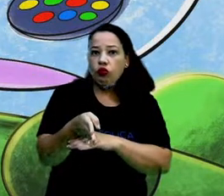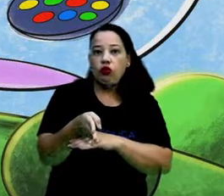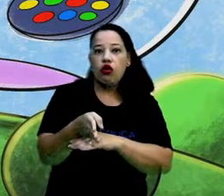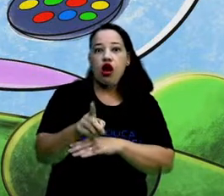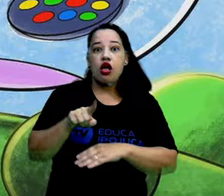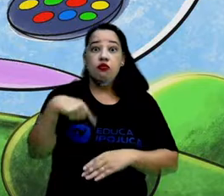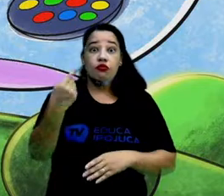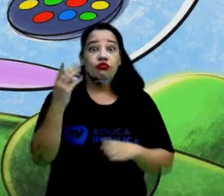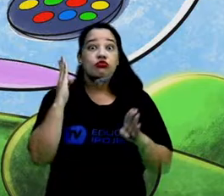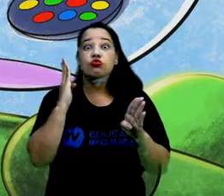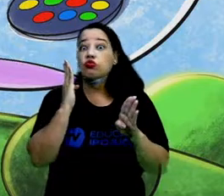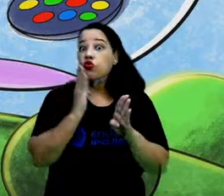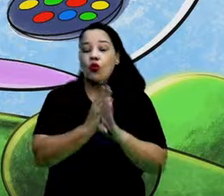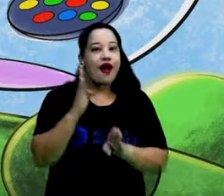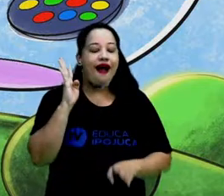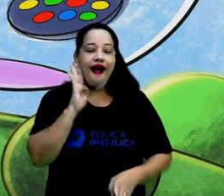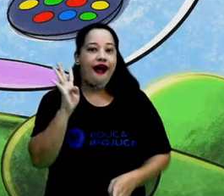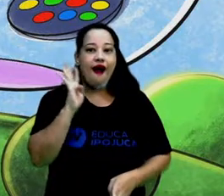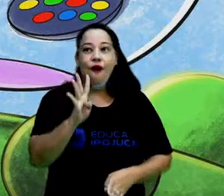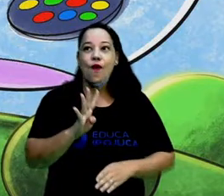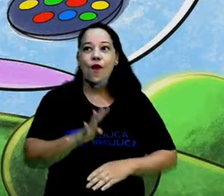algo legal.